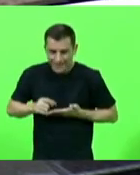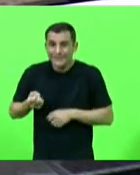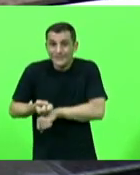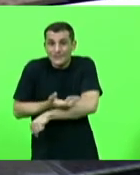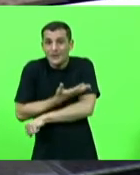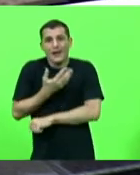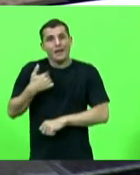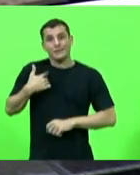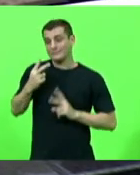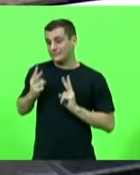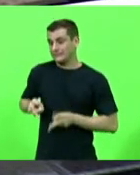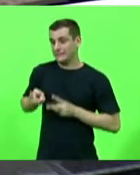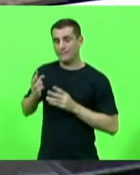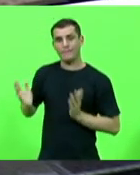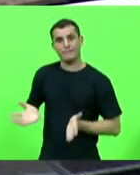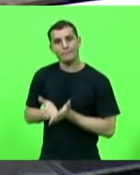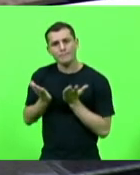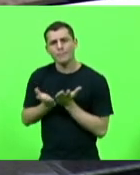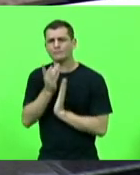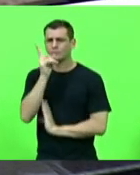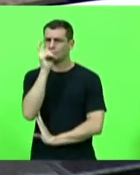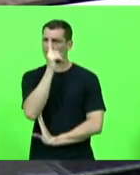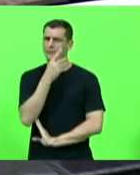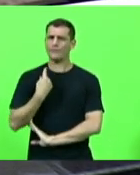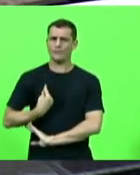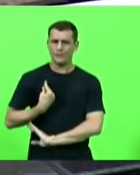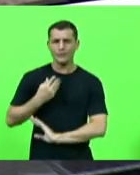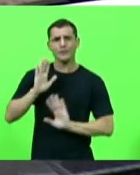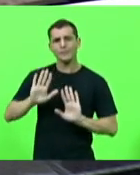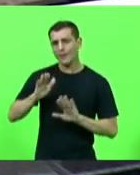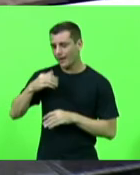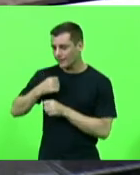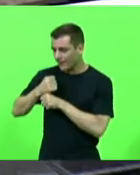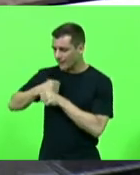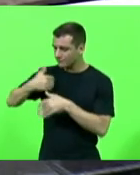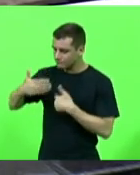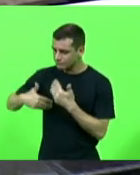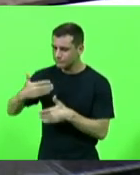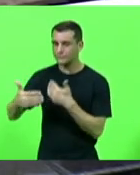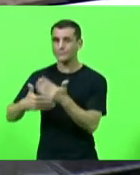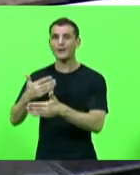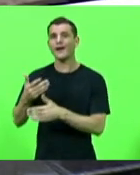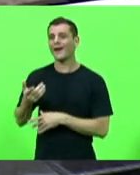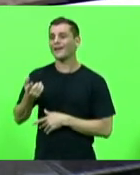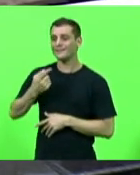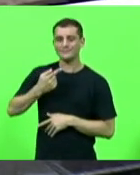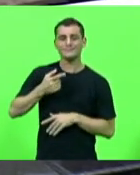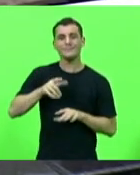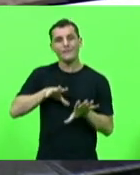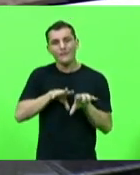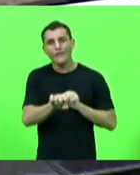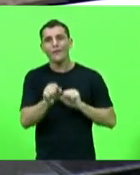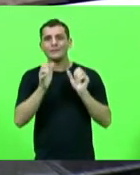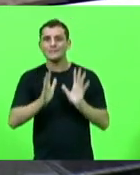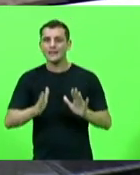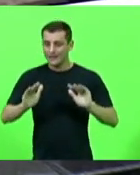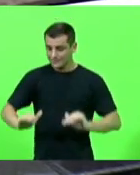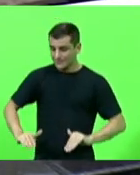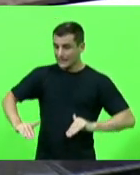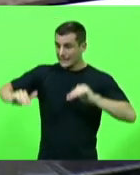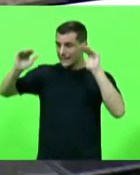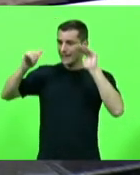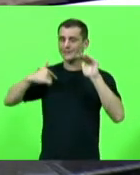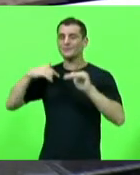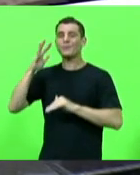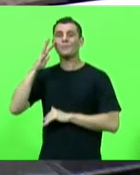foi muito difícil e claro que os anos se passam a gente né se formou cresceu e tive eu nunca imaginei que eu teria a